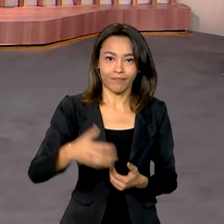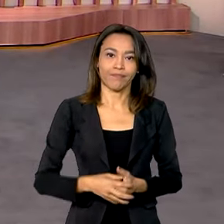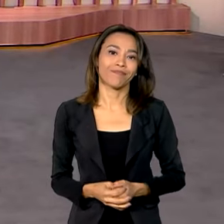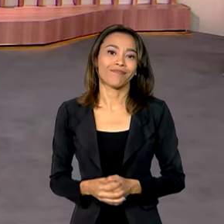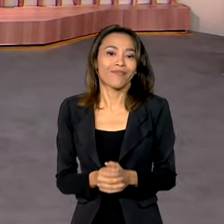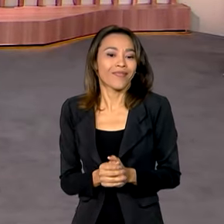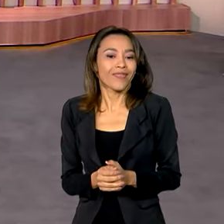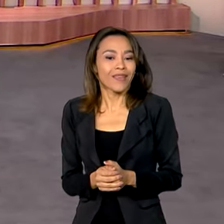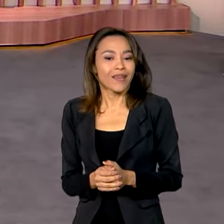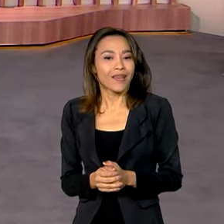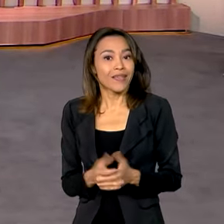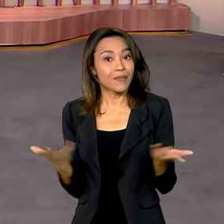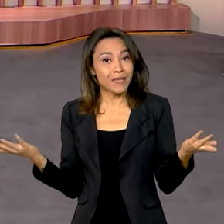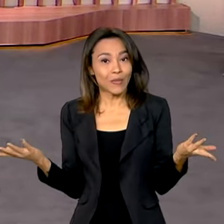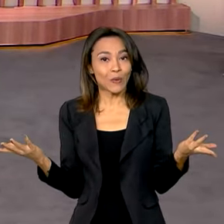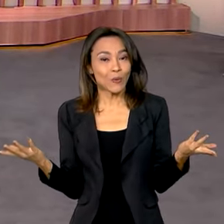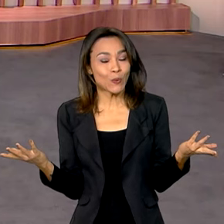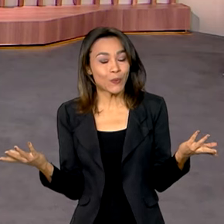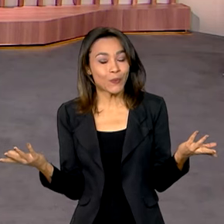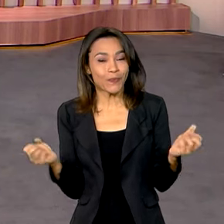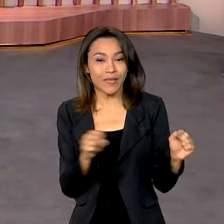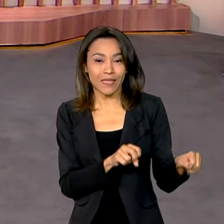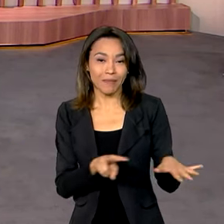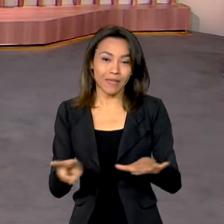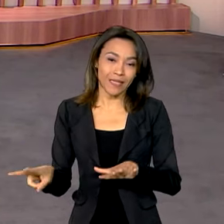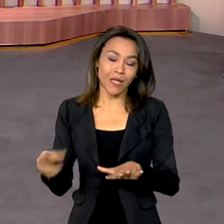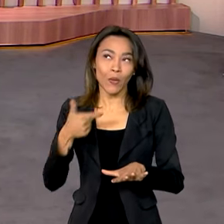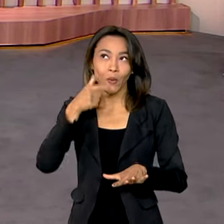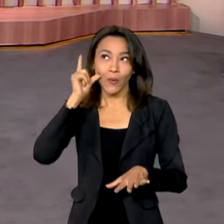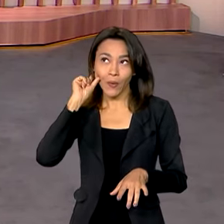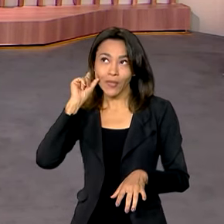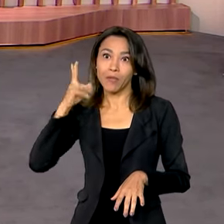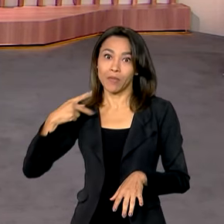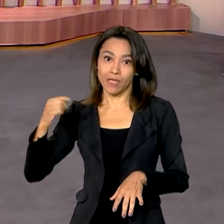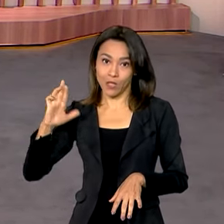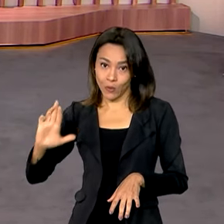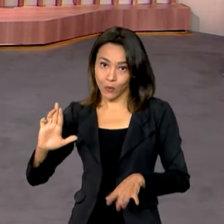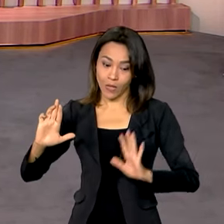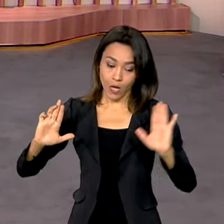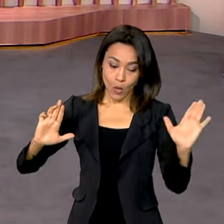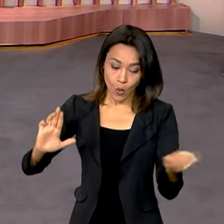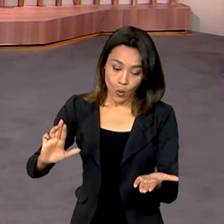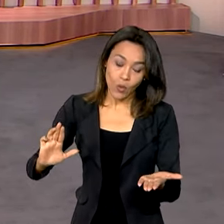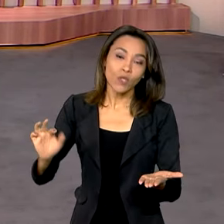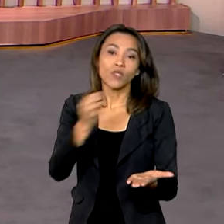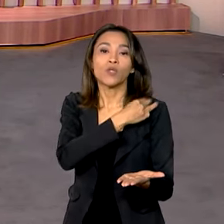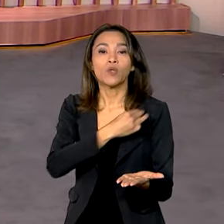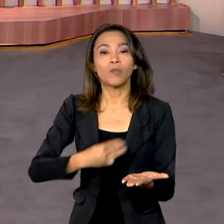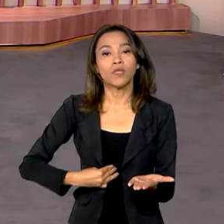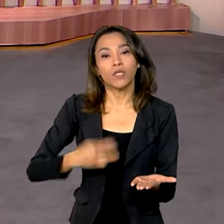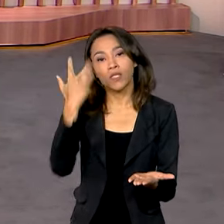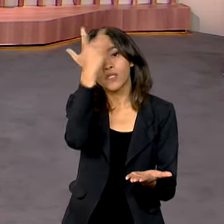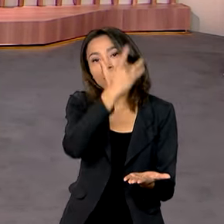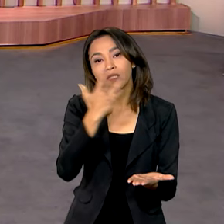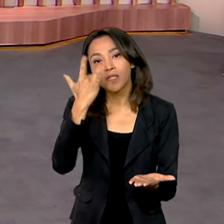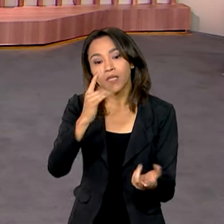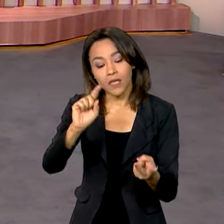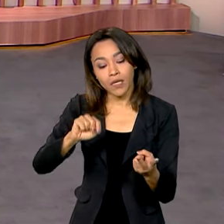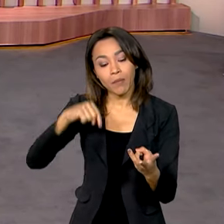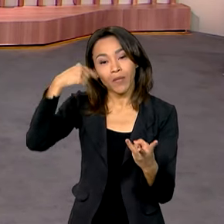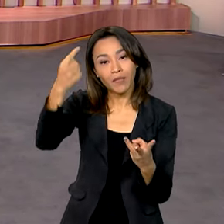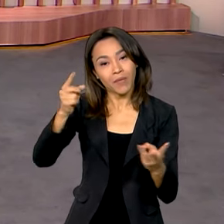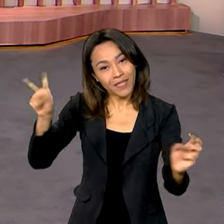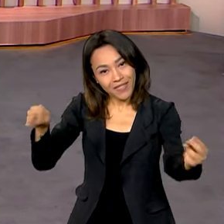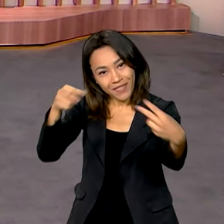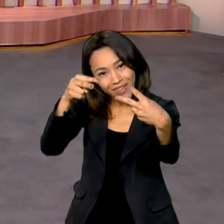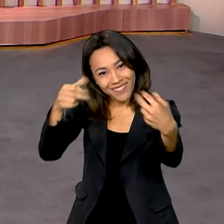É isso, então zeramos a semana. Vanessa, gente teve ontem o presidente Lula, hoje o ministro da Fazenda, Fernando Haddad. Semana que vem a gente